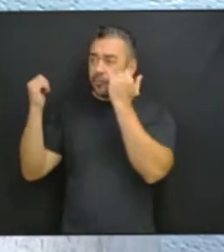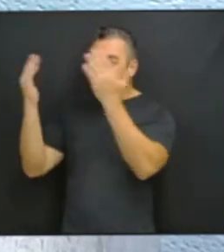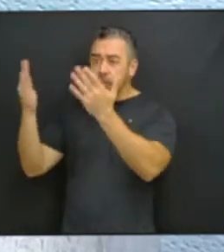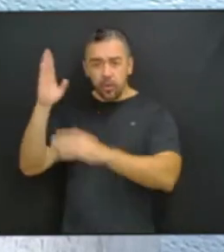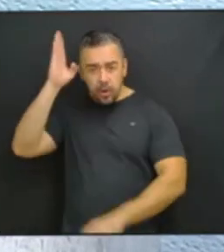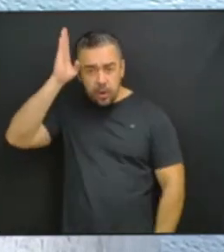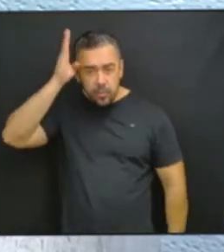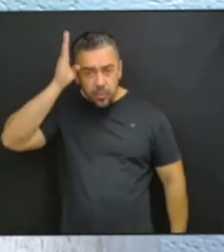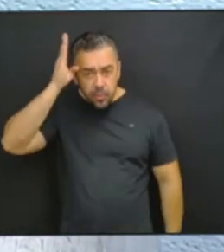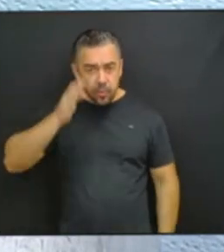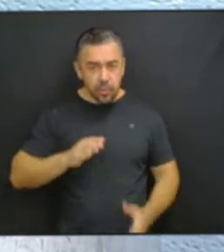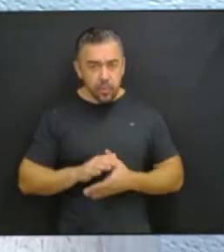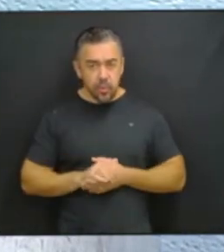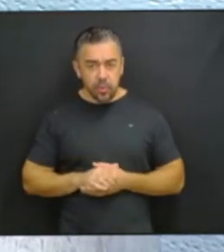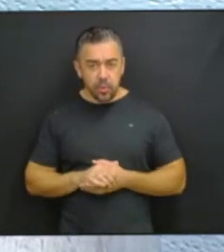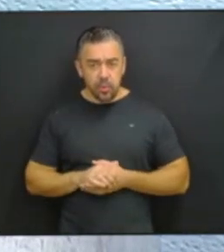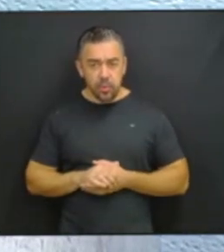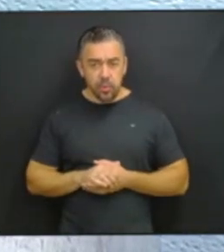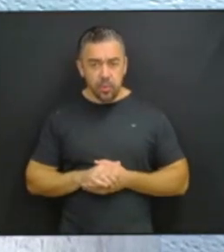burro?